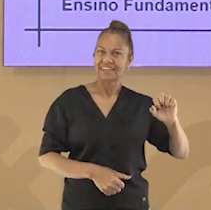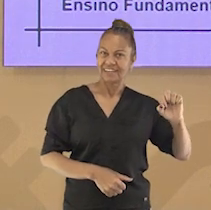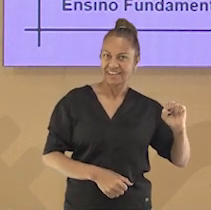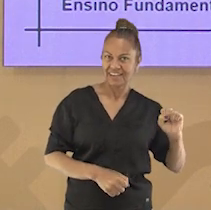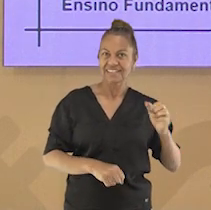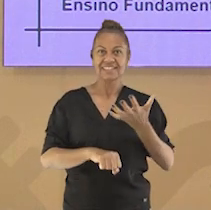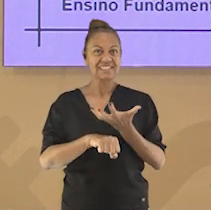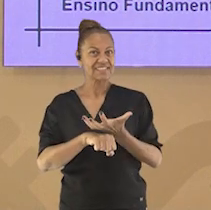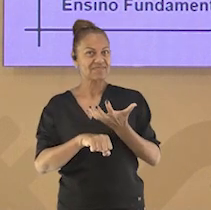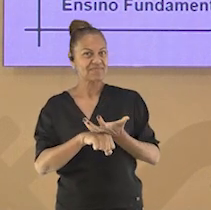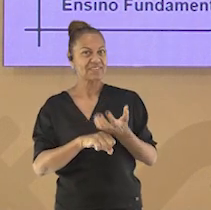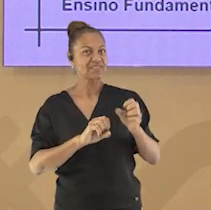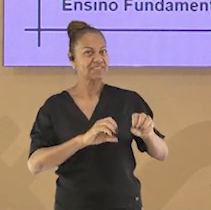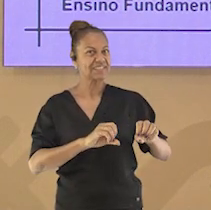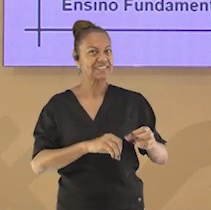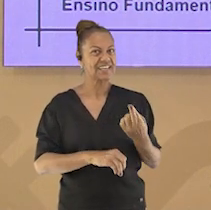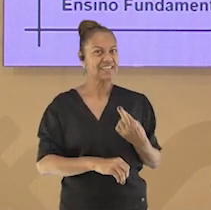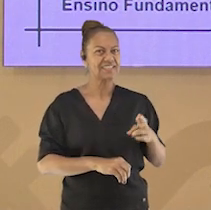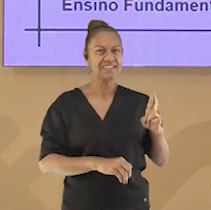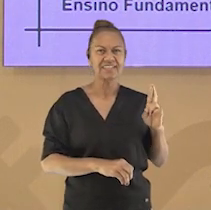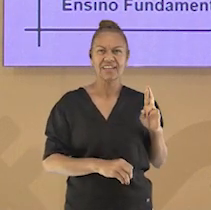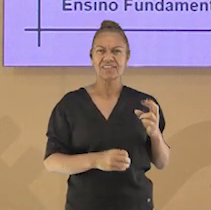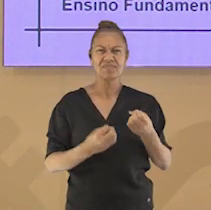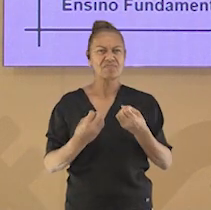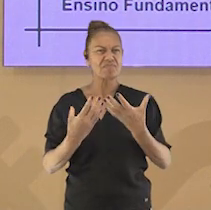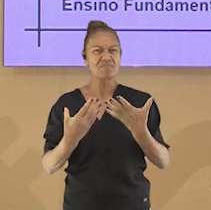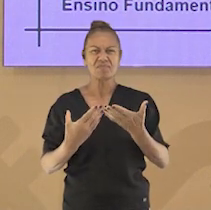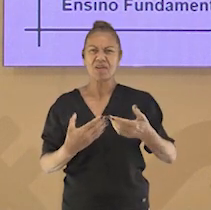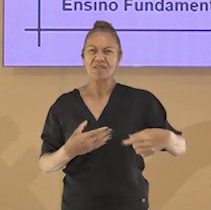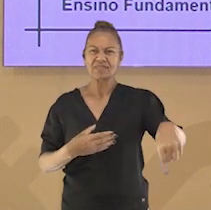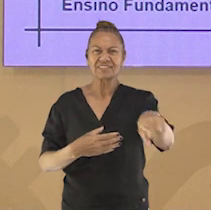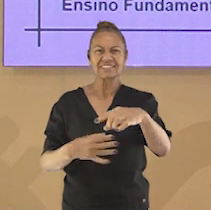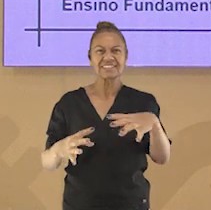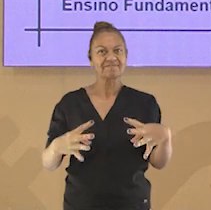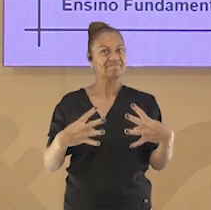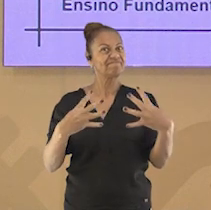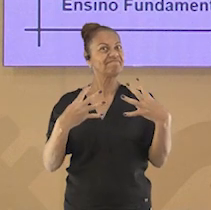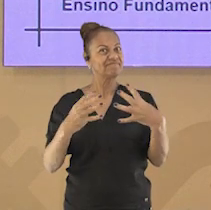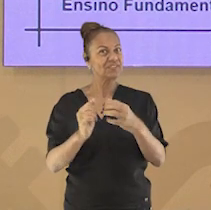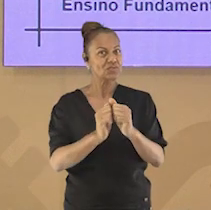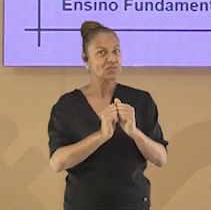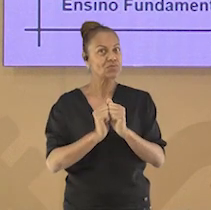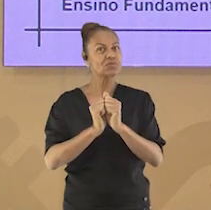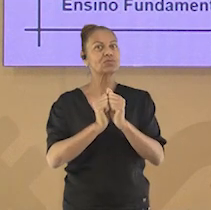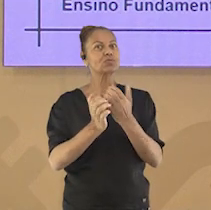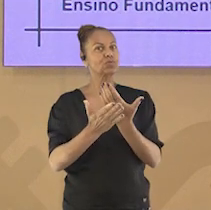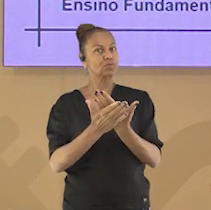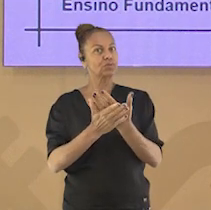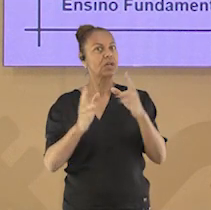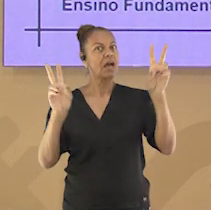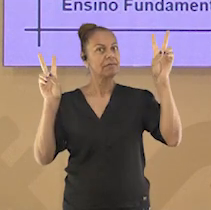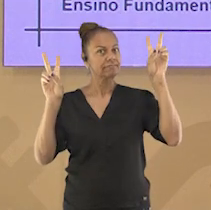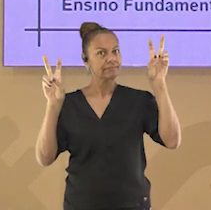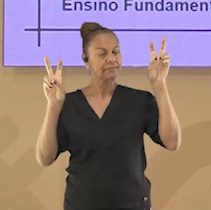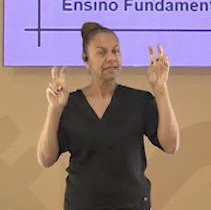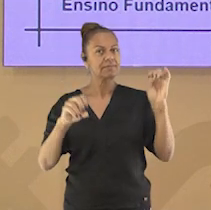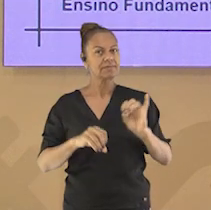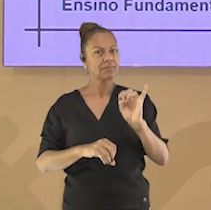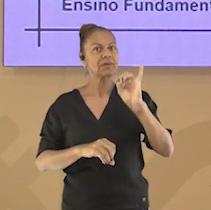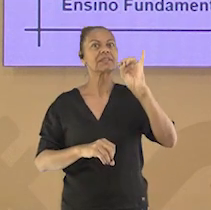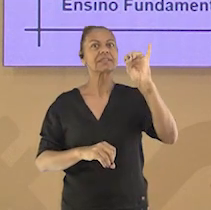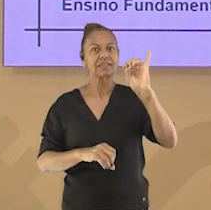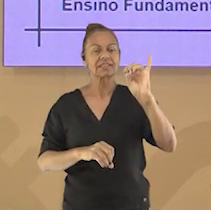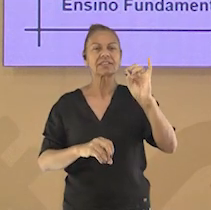bom estar aqui com você para juntos aprendermos sobre um tema muito importante e necessário. Por isso é que amo a